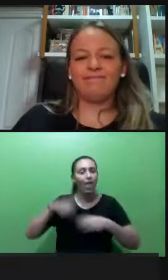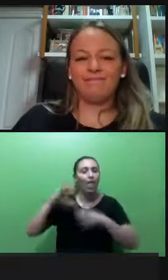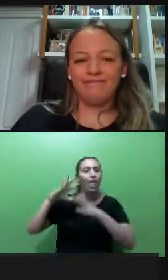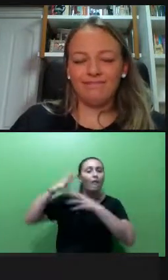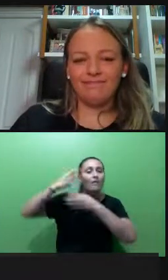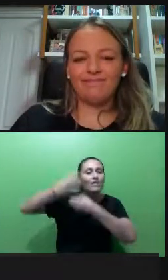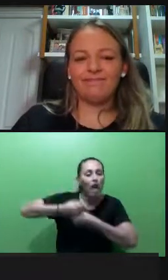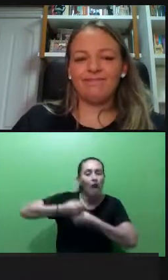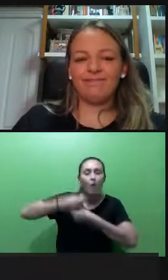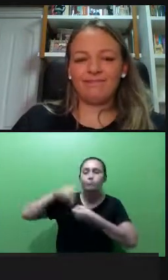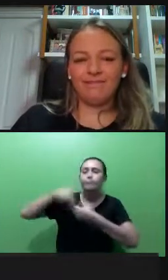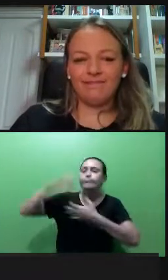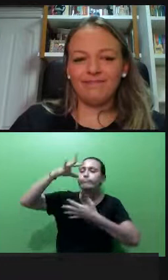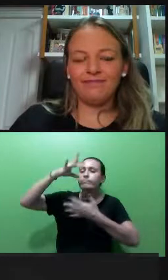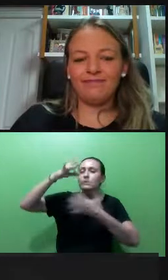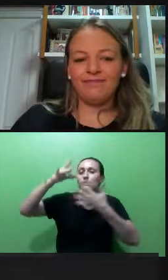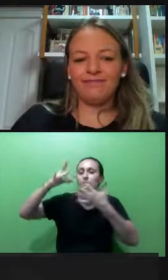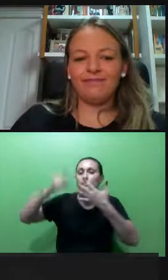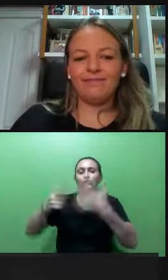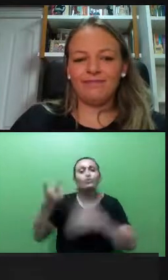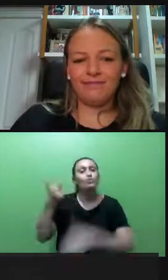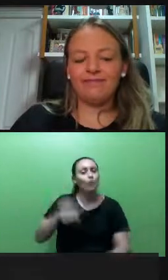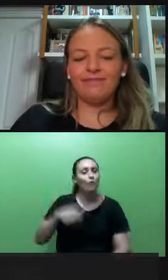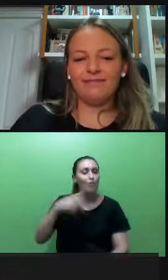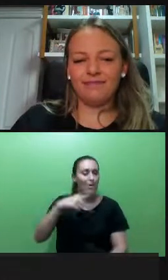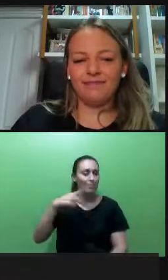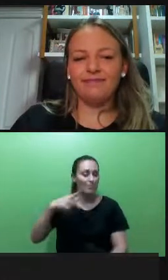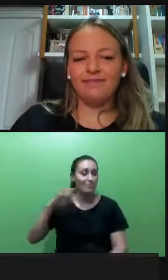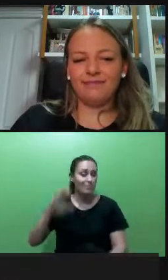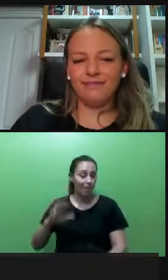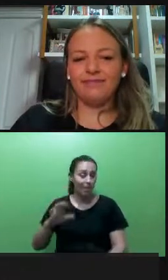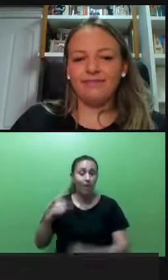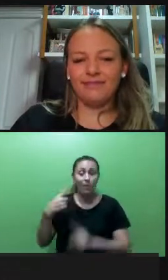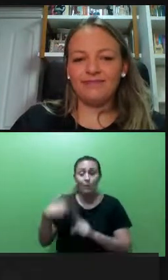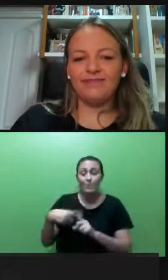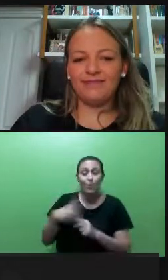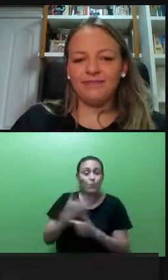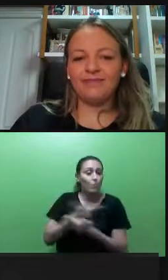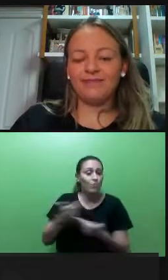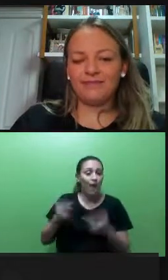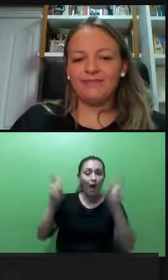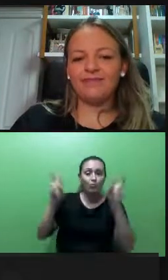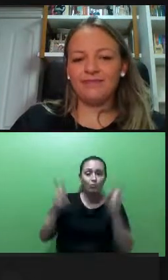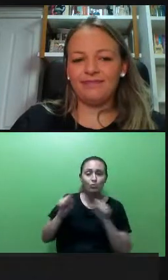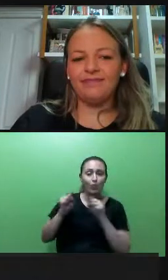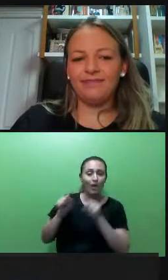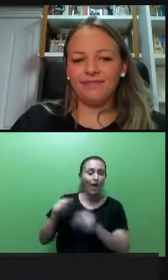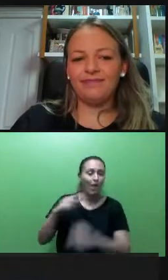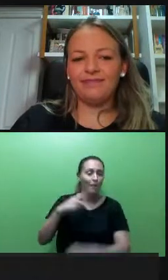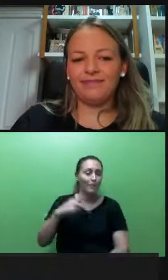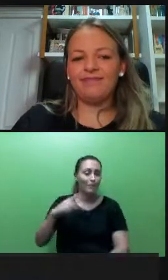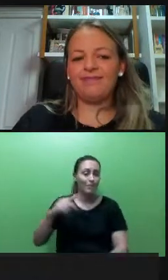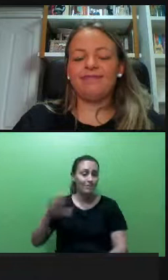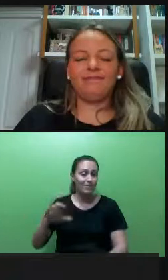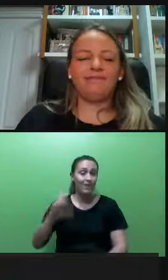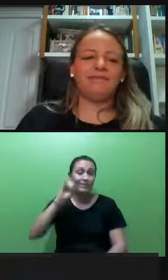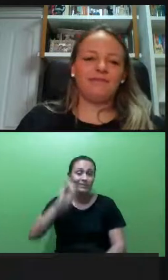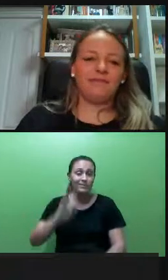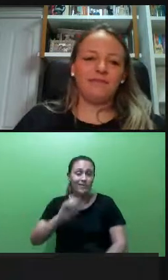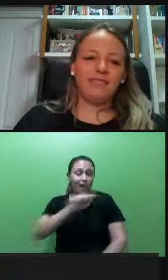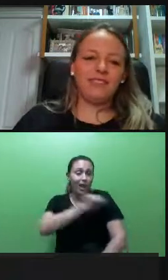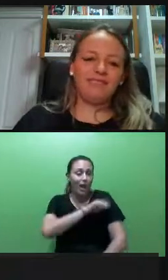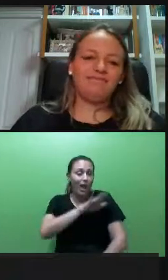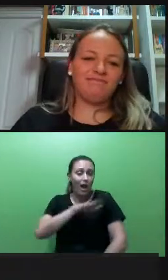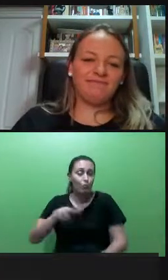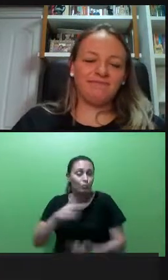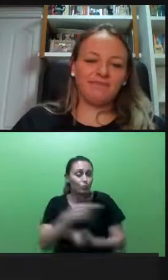lá, se o tema não está nem no PPC, quem dirá a gente conseguir alcançar que ele esteja na sala de aula, né, se ele não está nem na estrutura formal, quem dirá